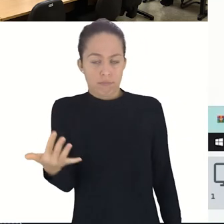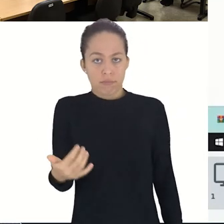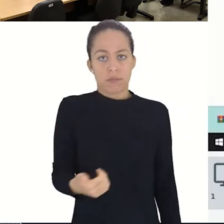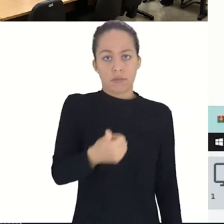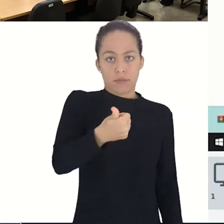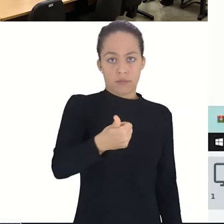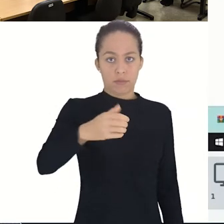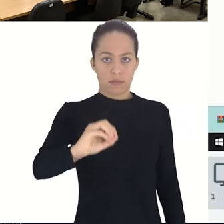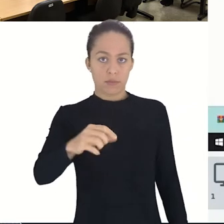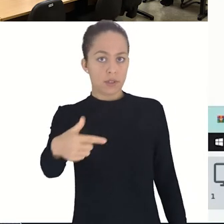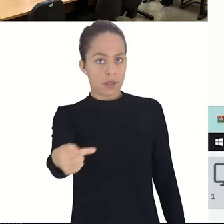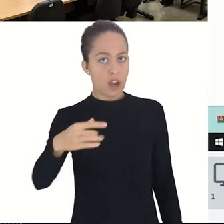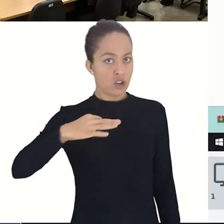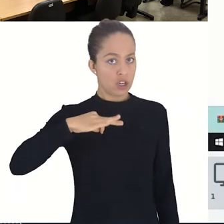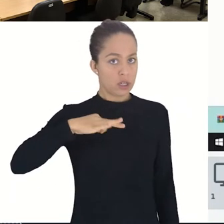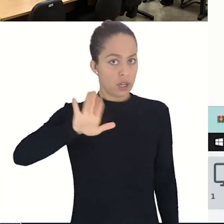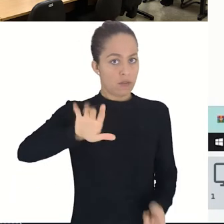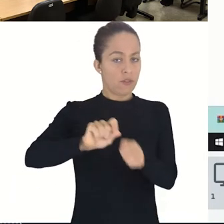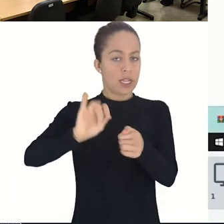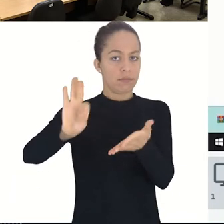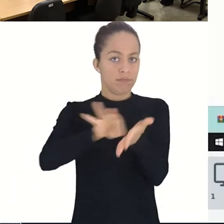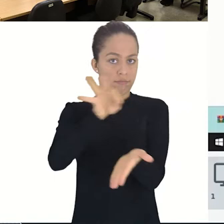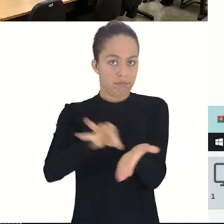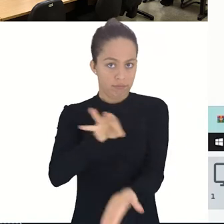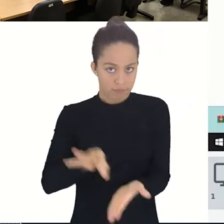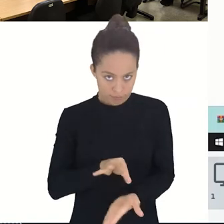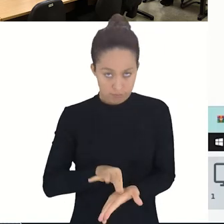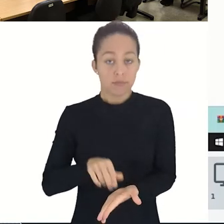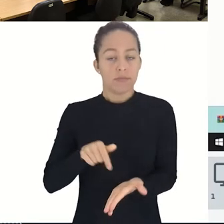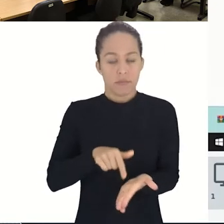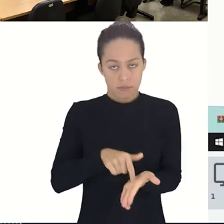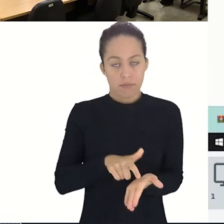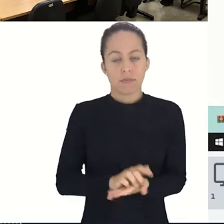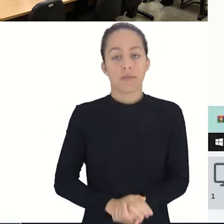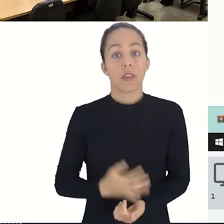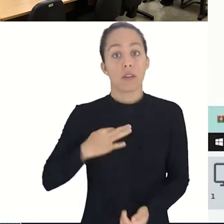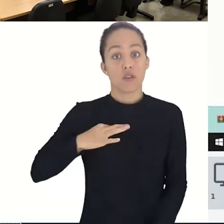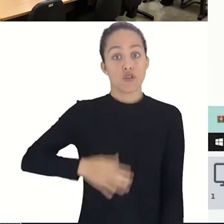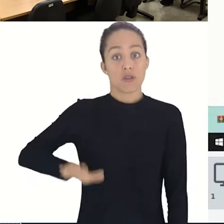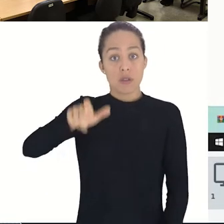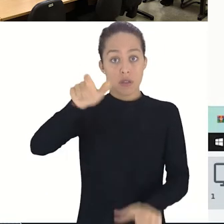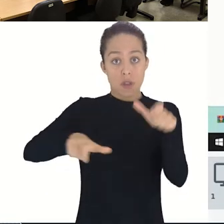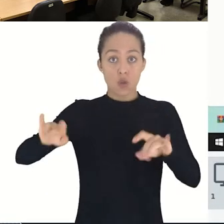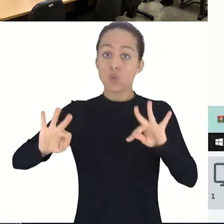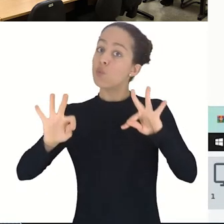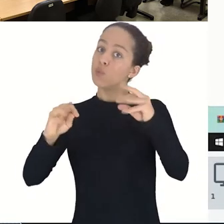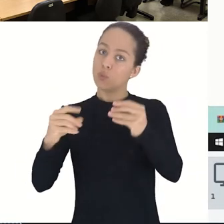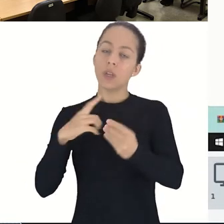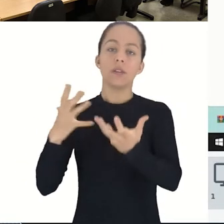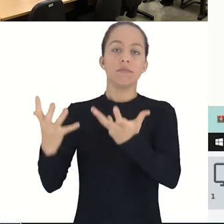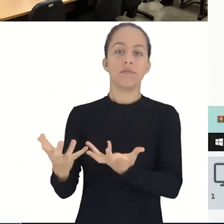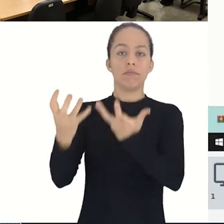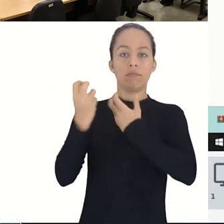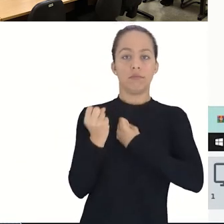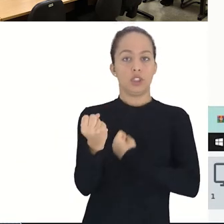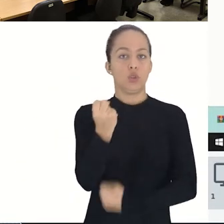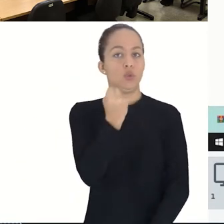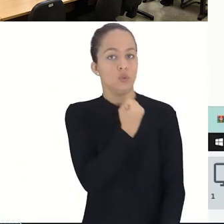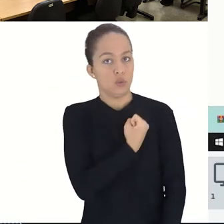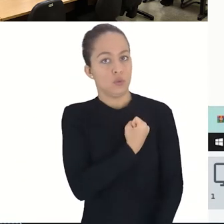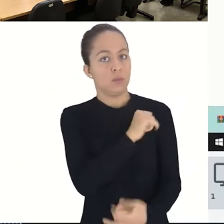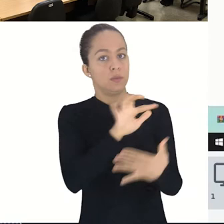se inscreveram para este curso. Todos os candidatos, como pode ser visto, ganharam um número de sorteio